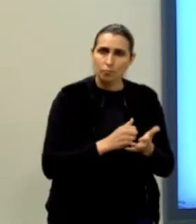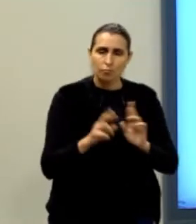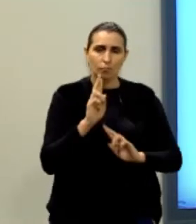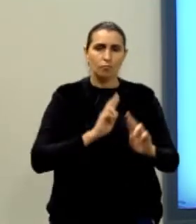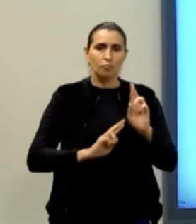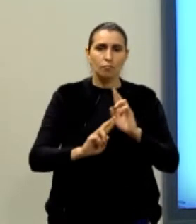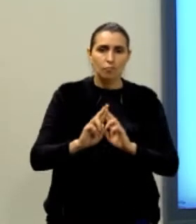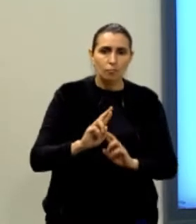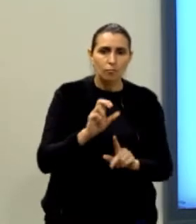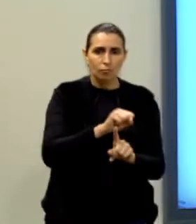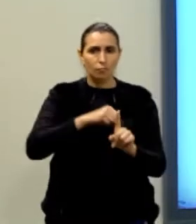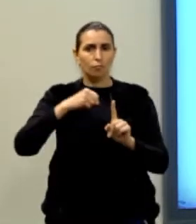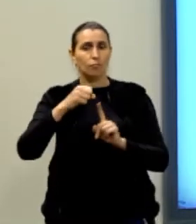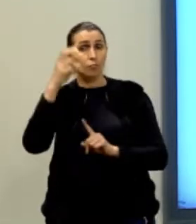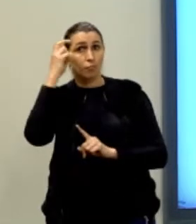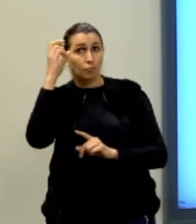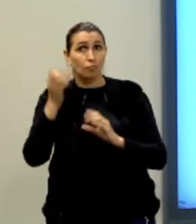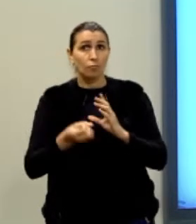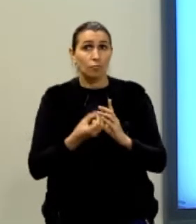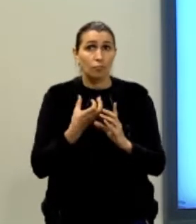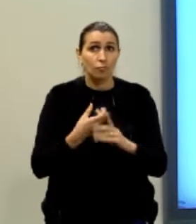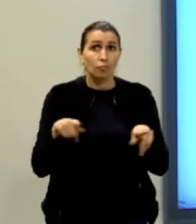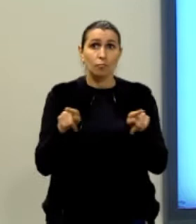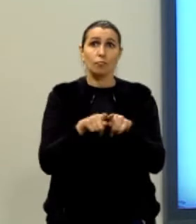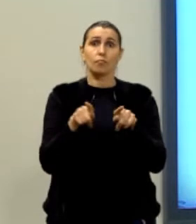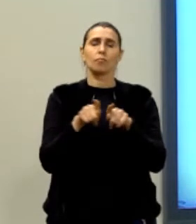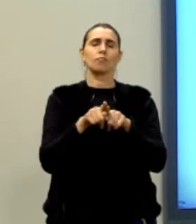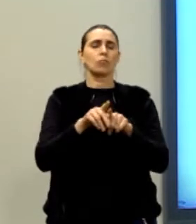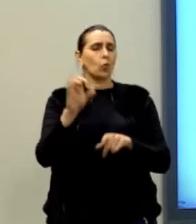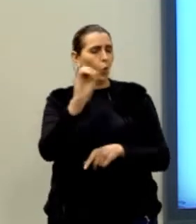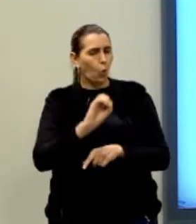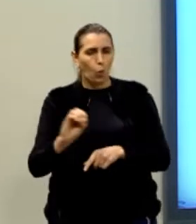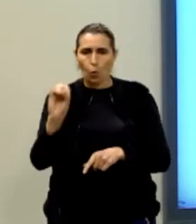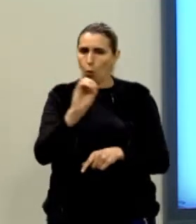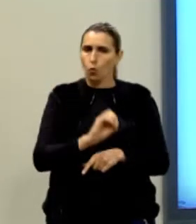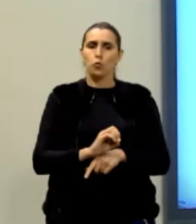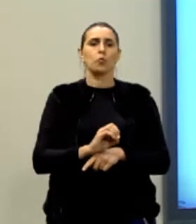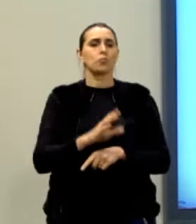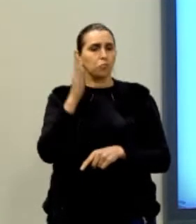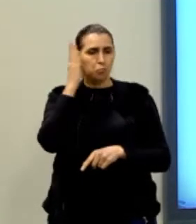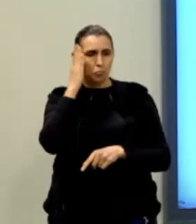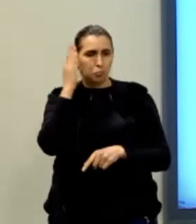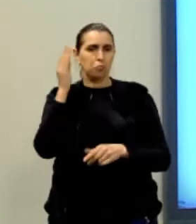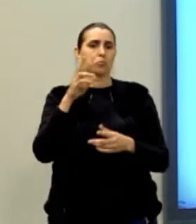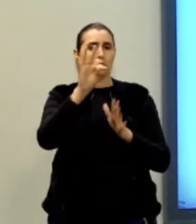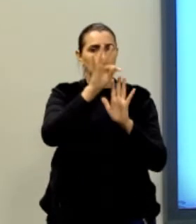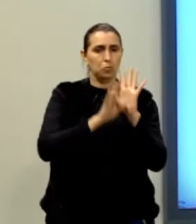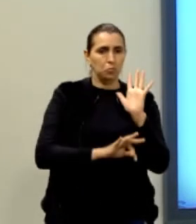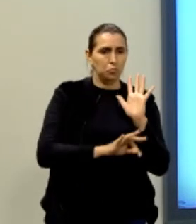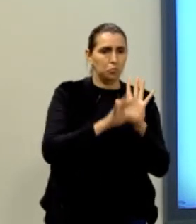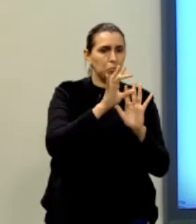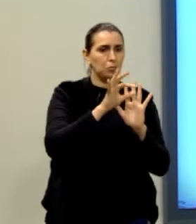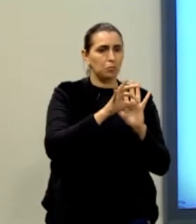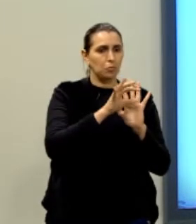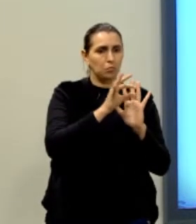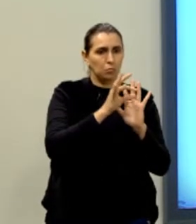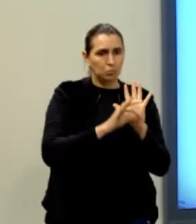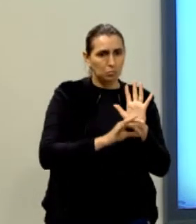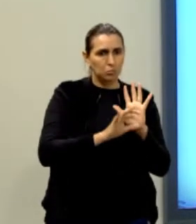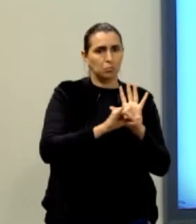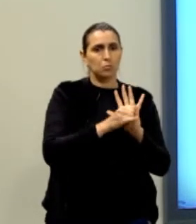repertório sociocultural produtivo e apresenta excelente domínio do texto dissertativo argumentativo.